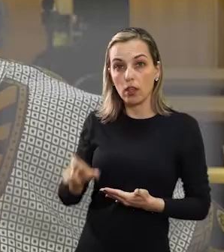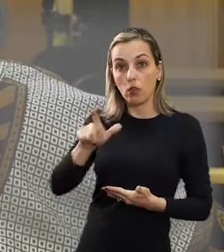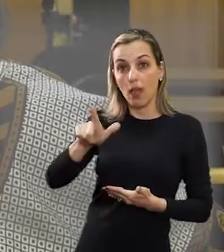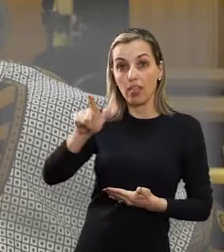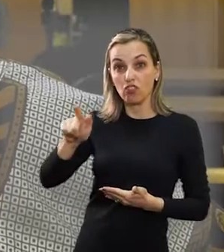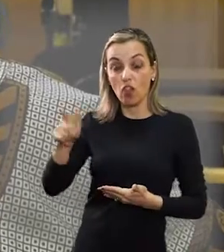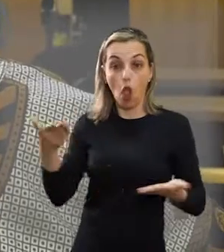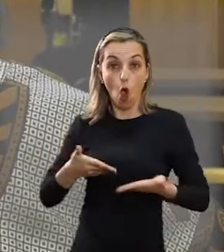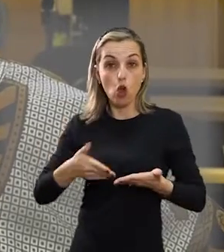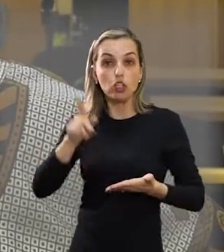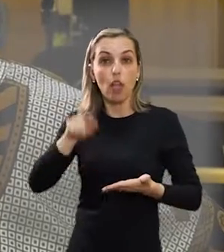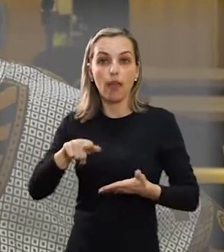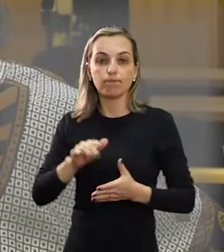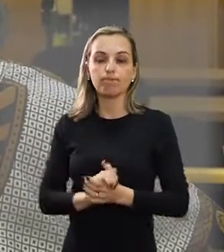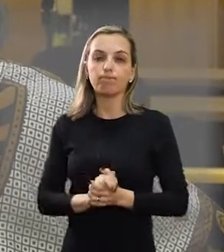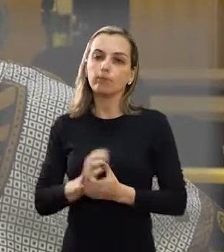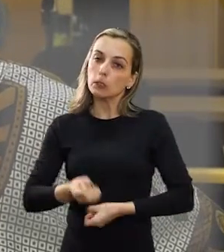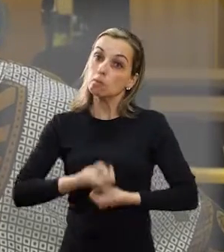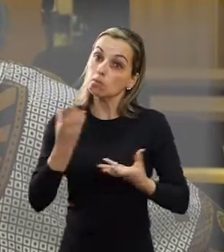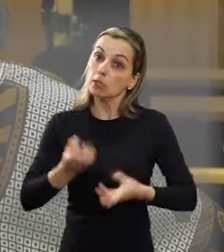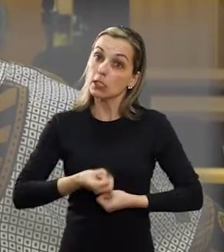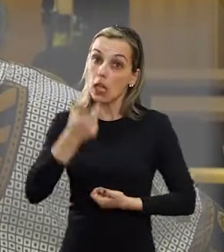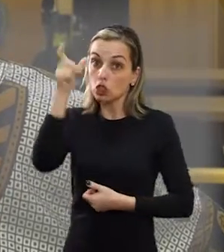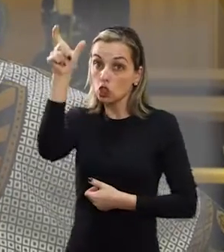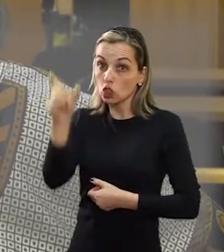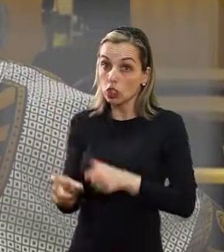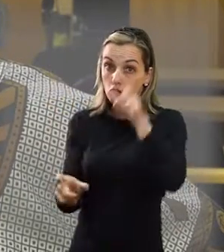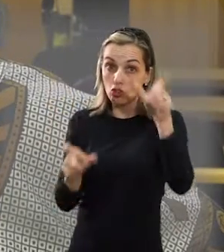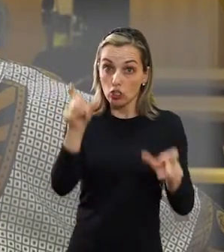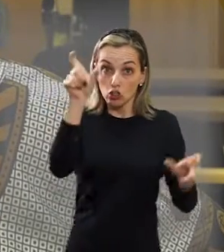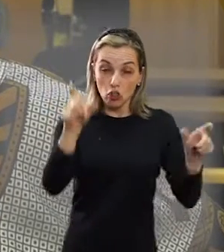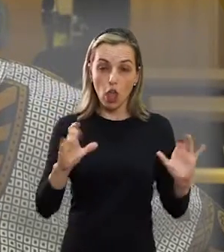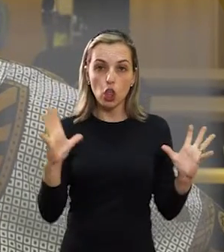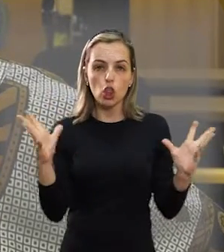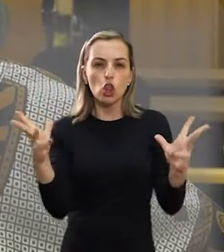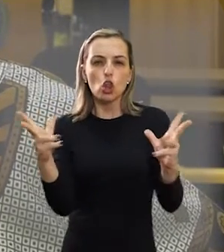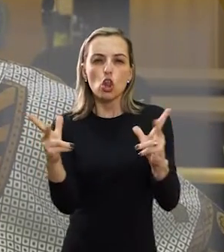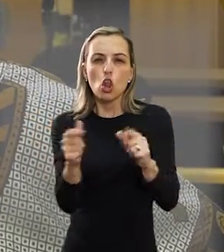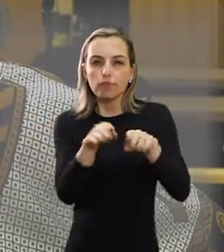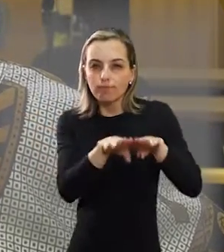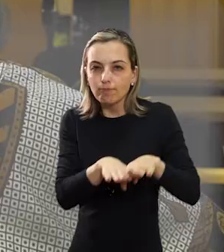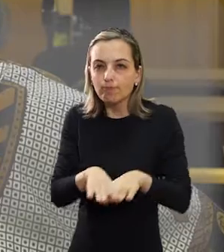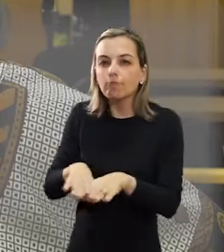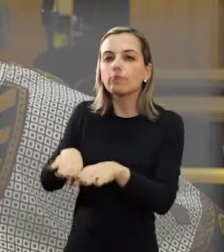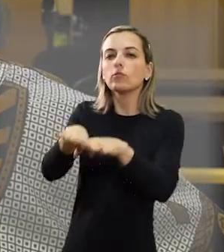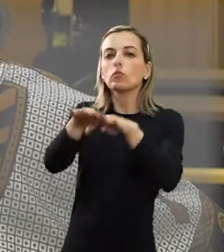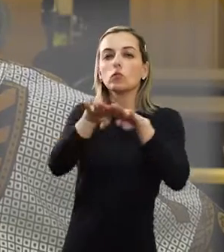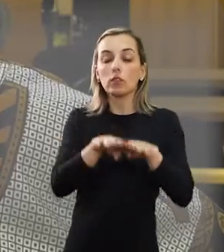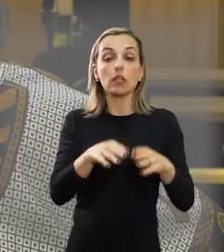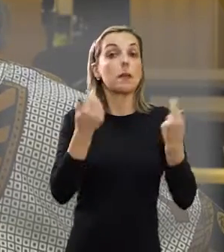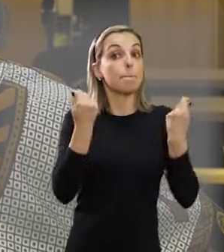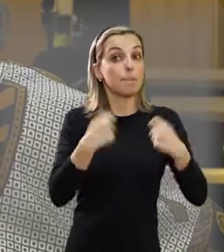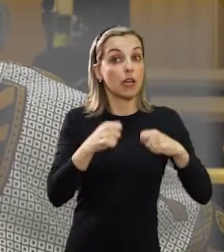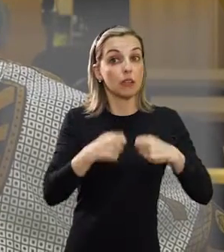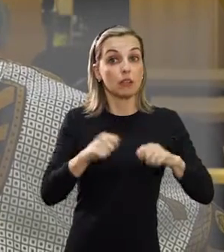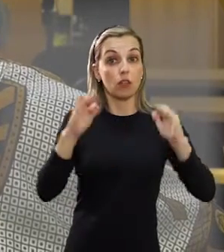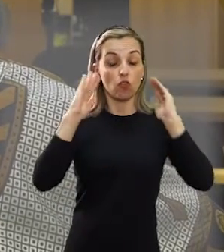Então o que o Luiz Gama hoje diria era justamente isso. Nós temos uma base comum